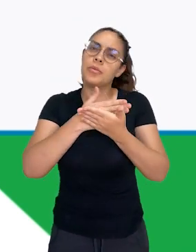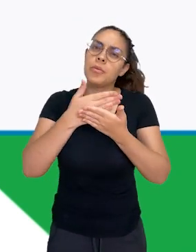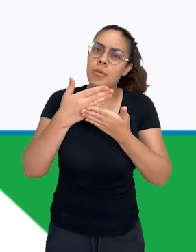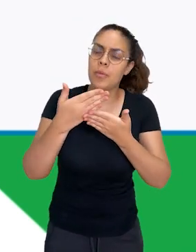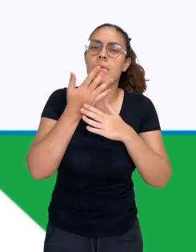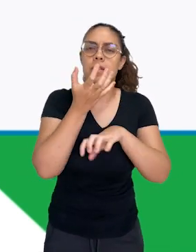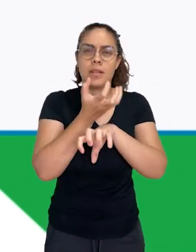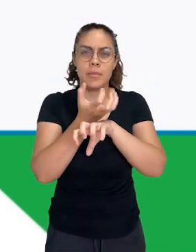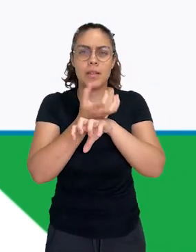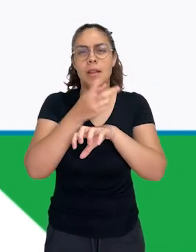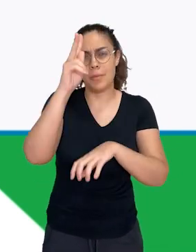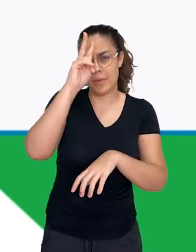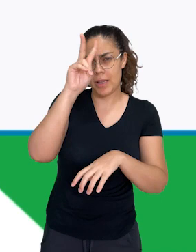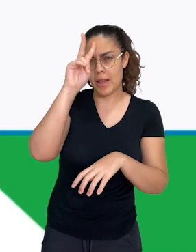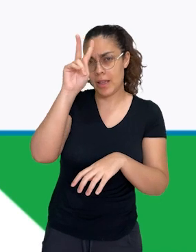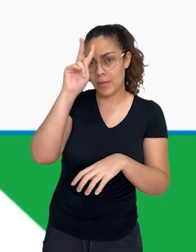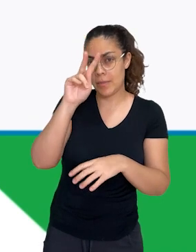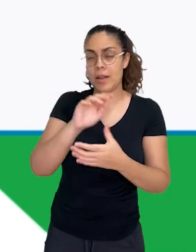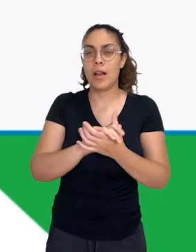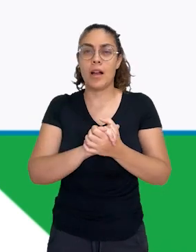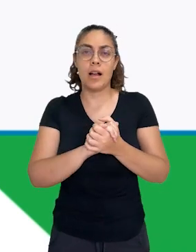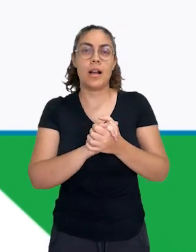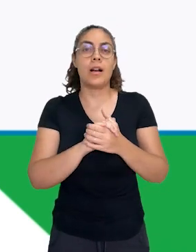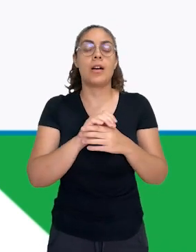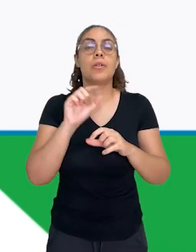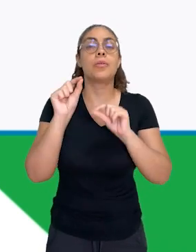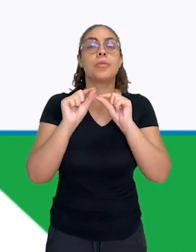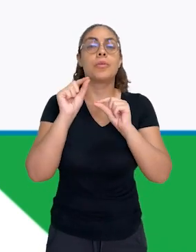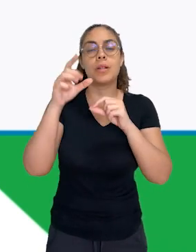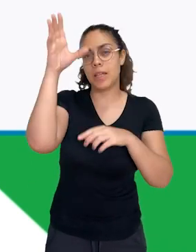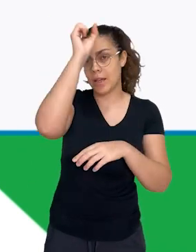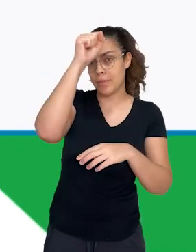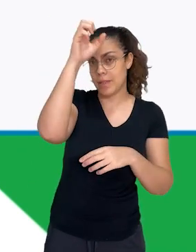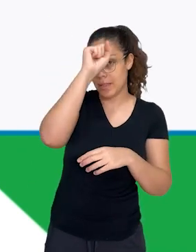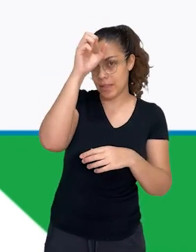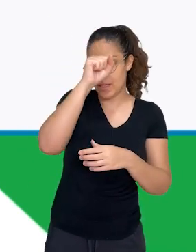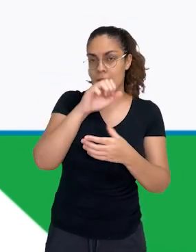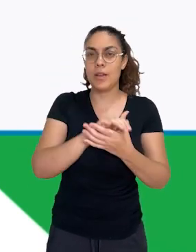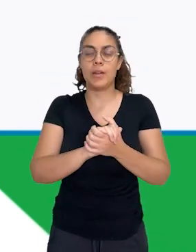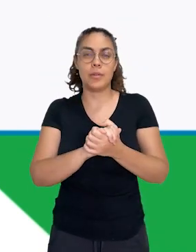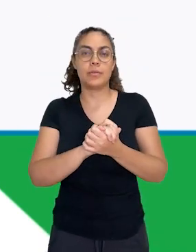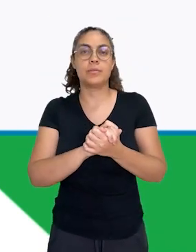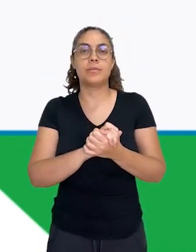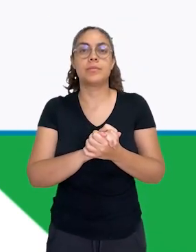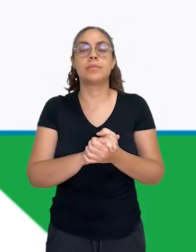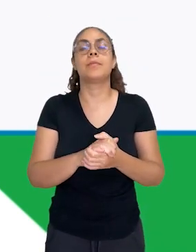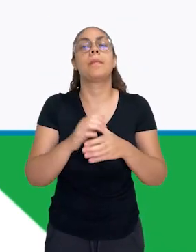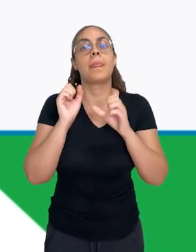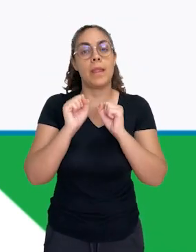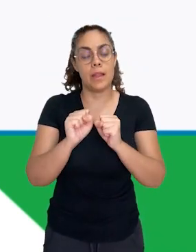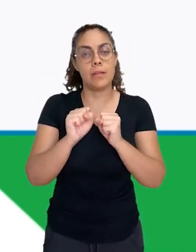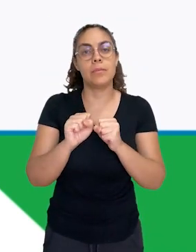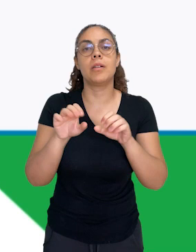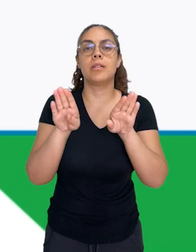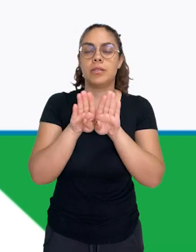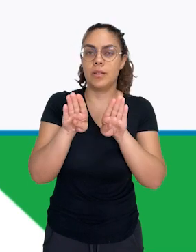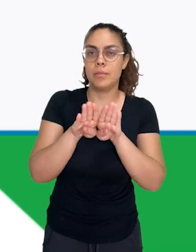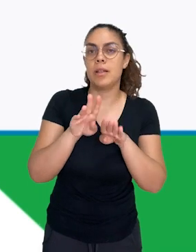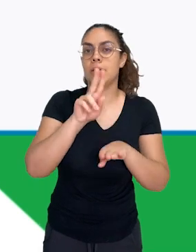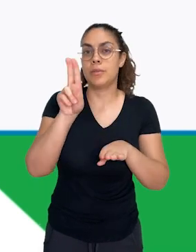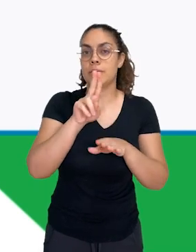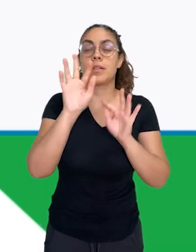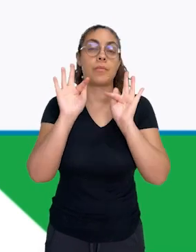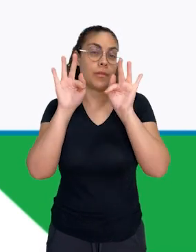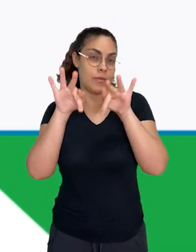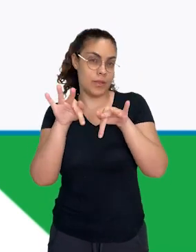conteúdo para recapitular aqueles conteúdos prévios que foram trabalhados no ano passado ou alguns meses atrás. A gente pode utilizar para finalizar um